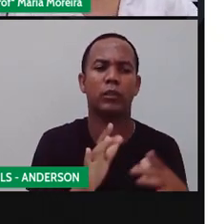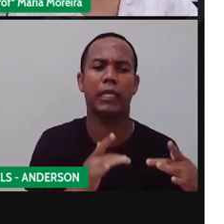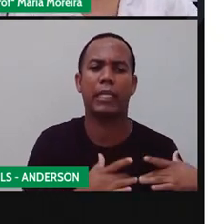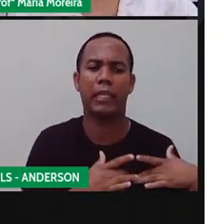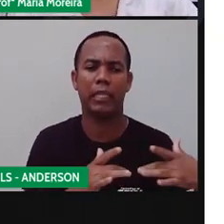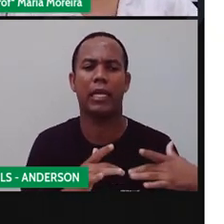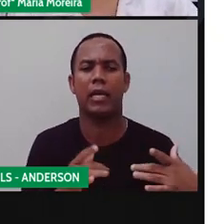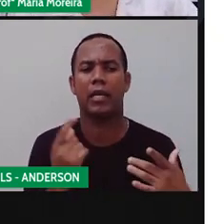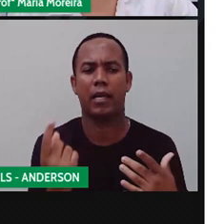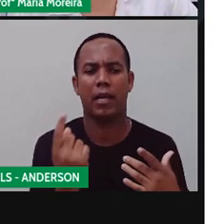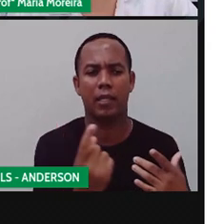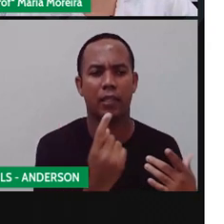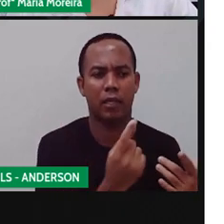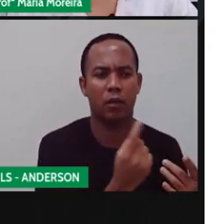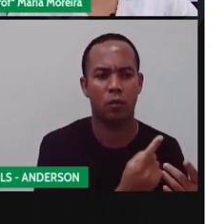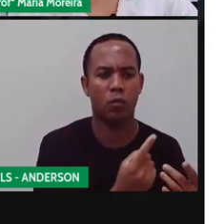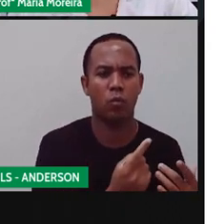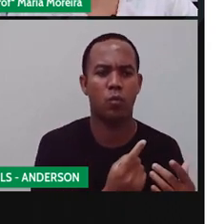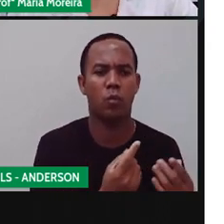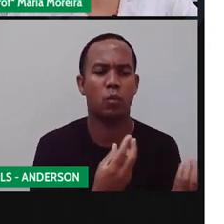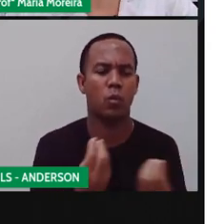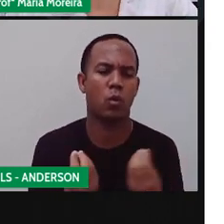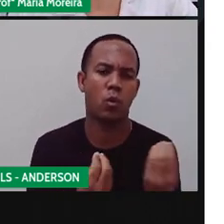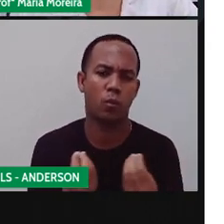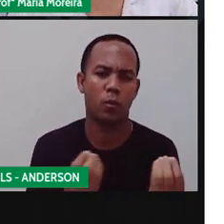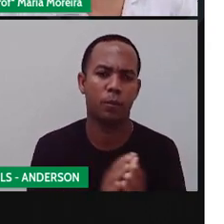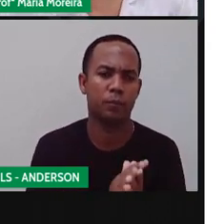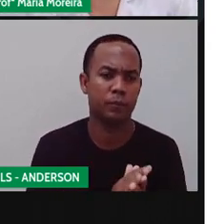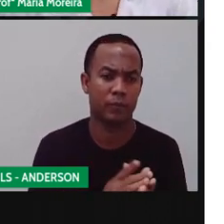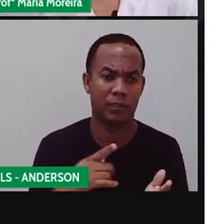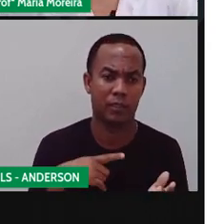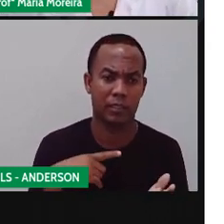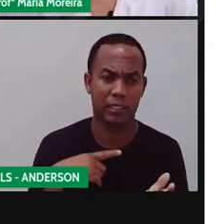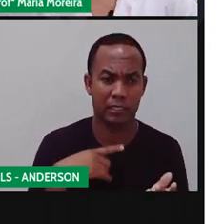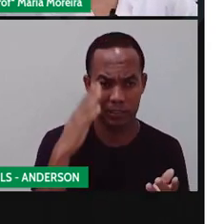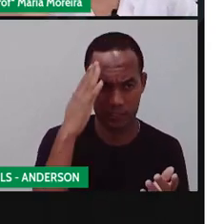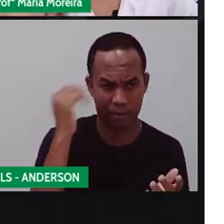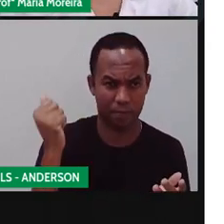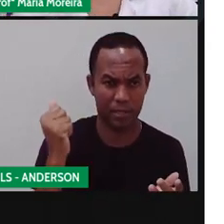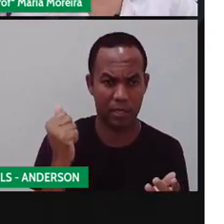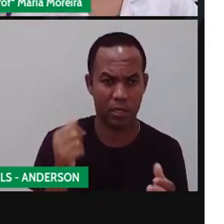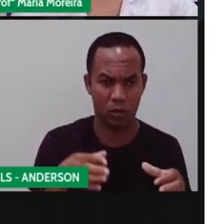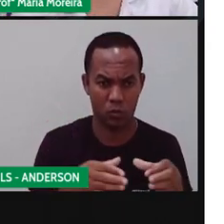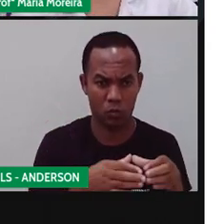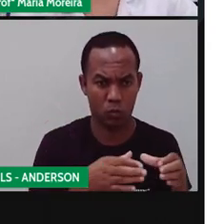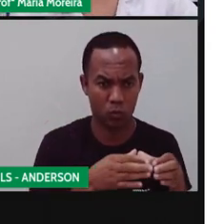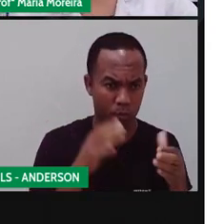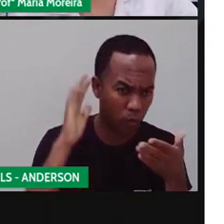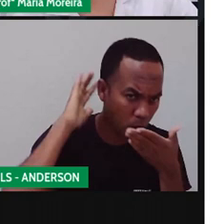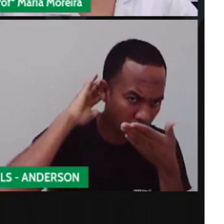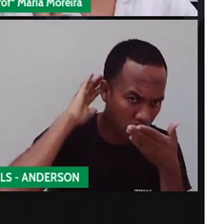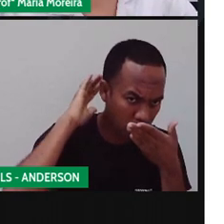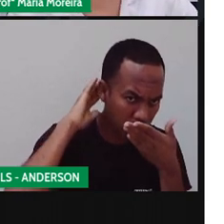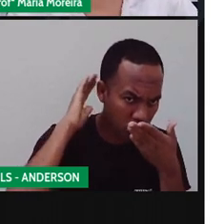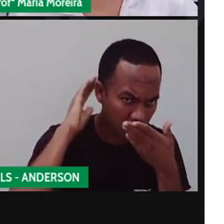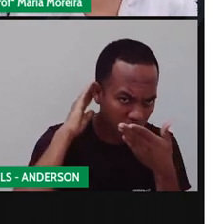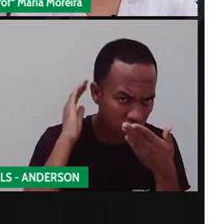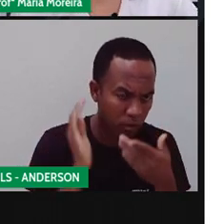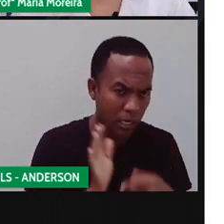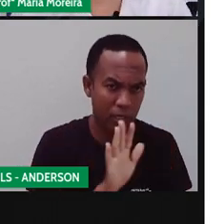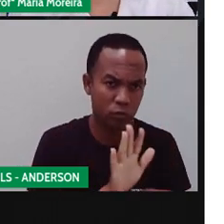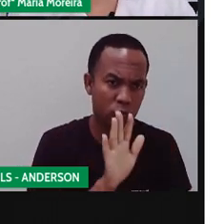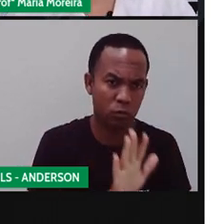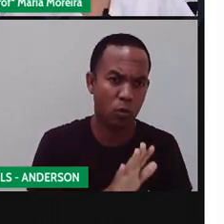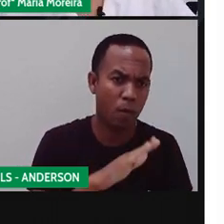cada um desses elementos. A gente não tem como saber, ah, os indígenas, né? Contribuíram